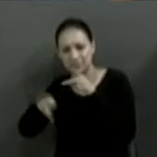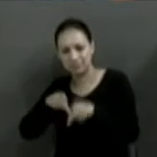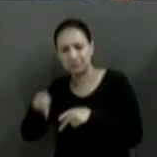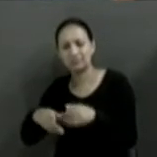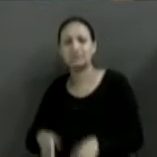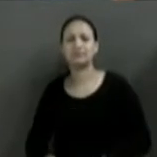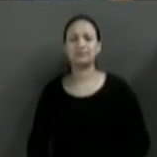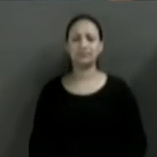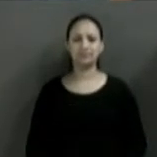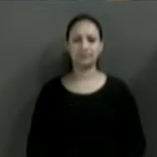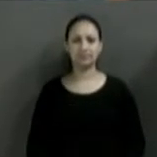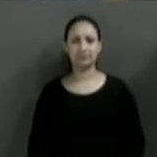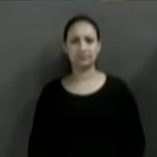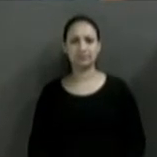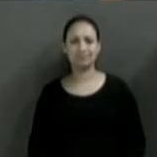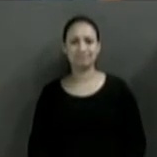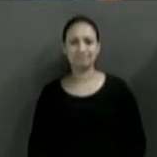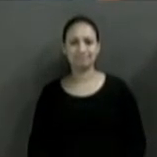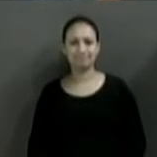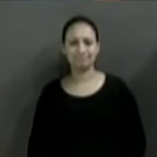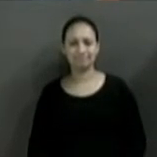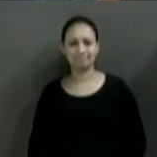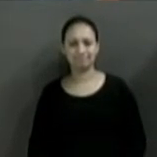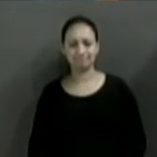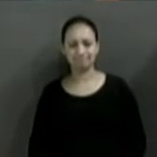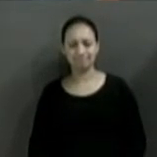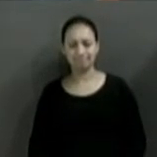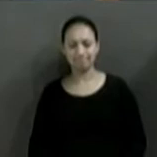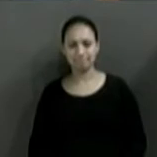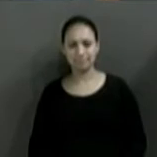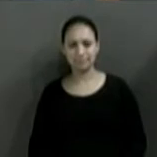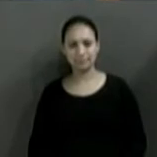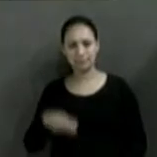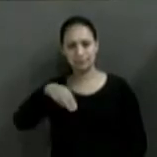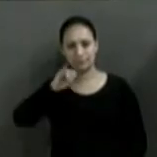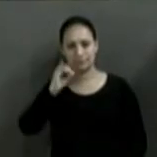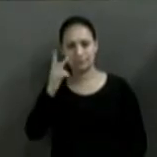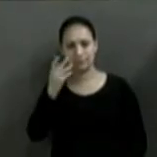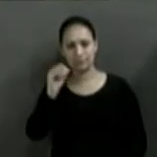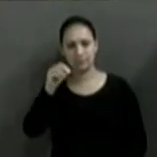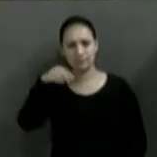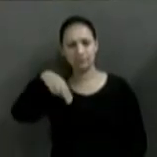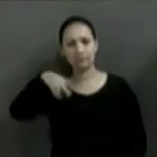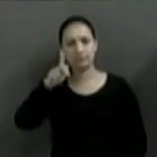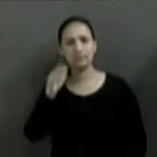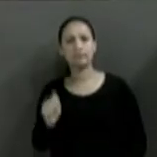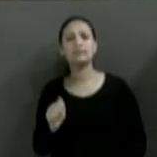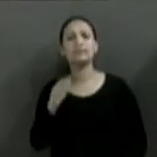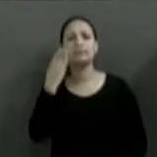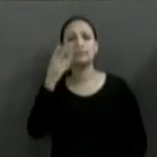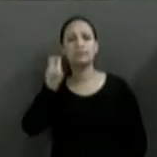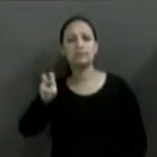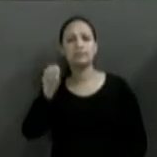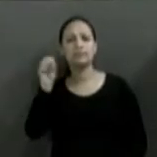Tréplica, candidato Marcos Miconga, 45 segundos. Valendo. Olha, uma das coisas